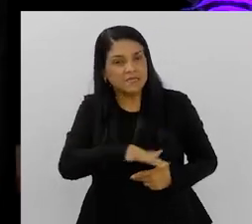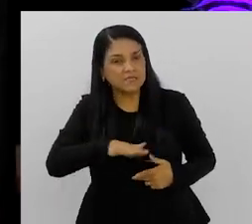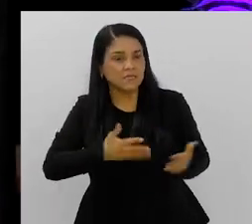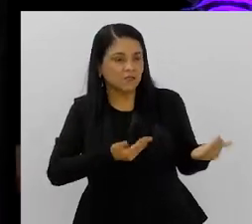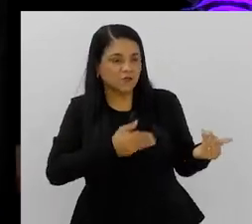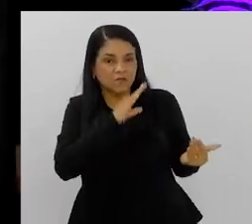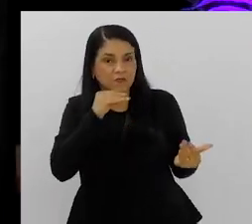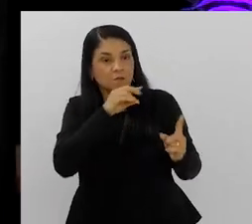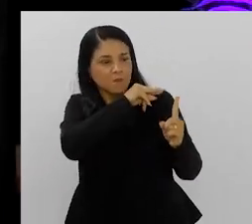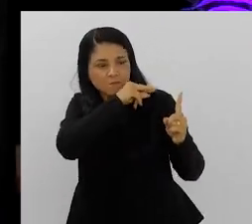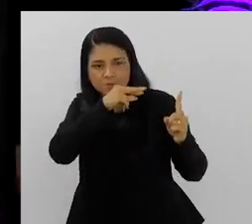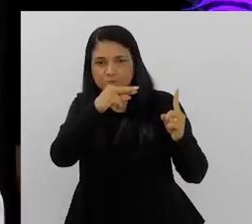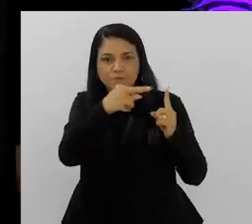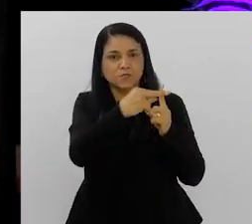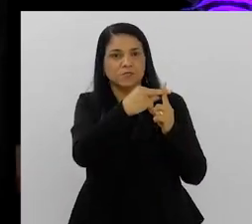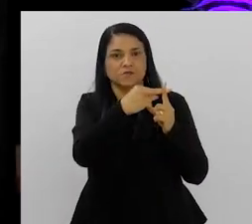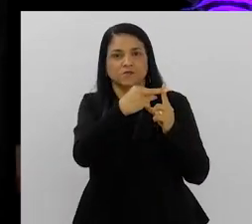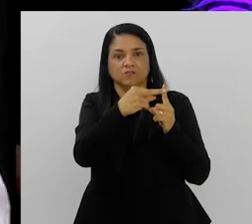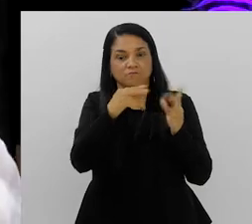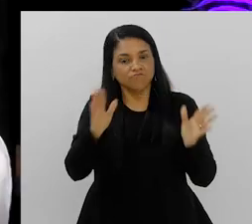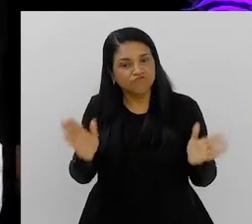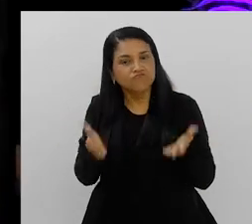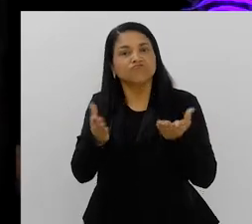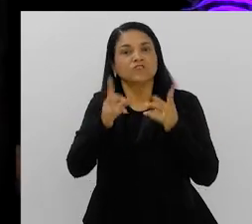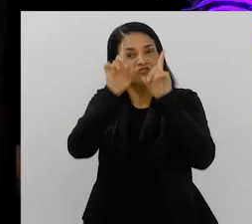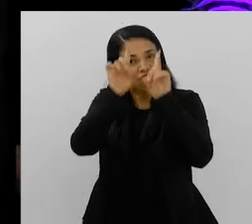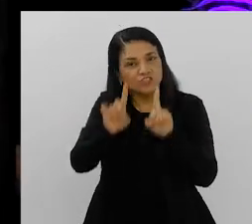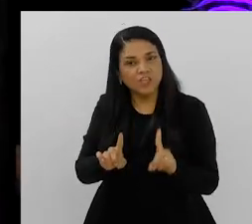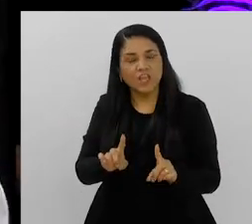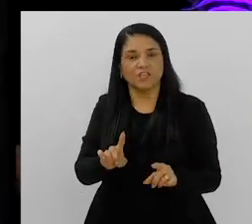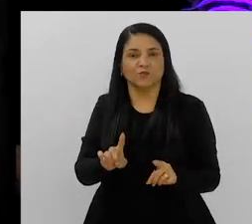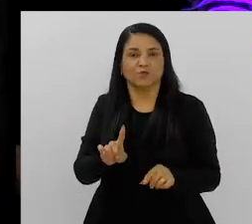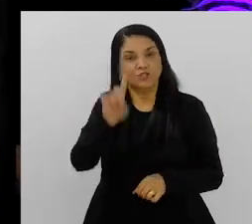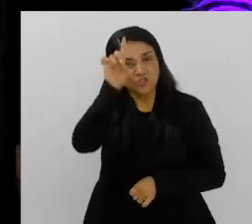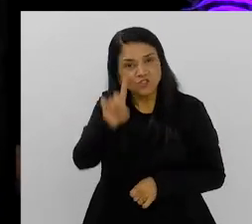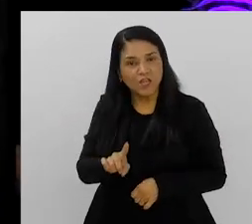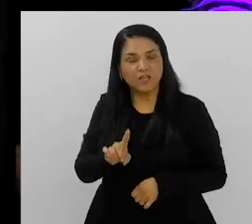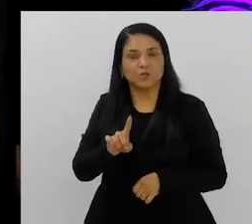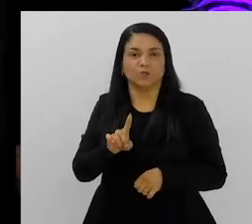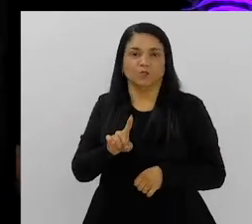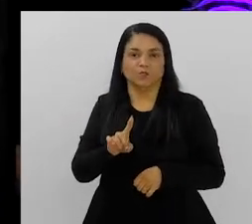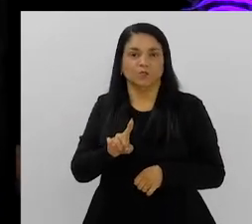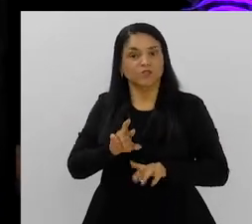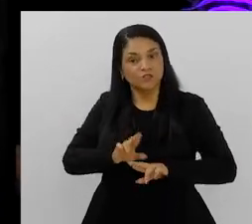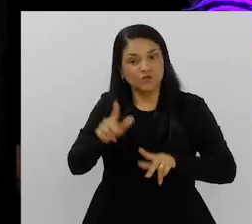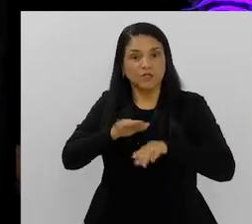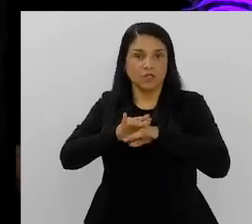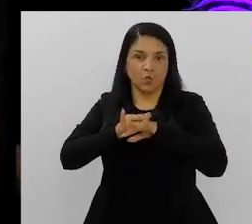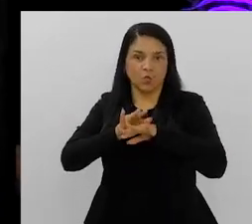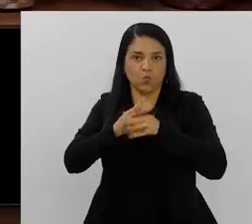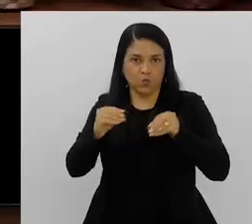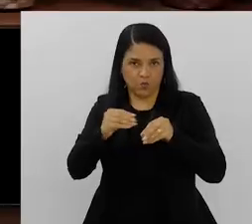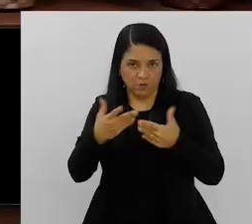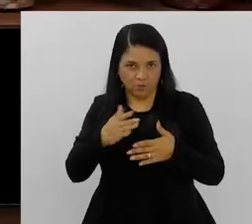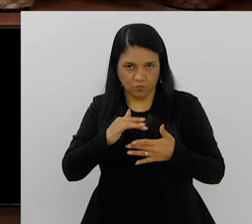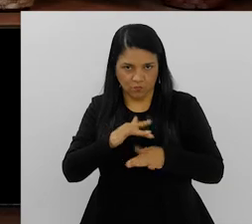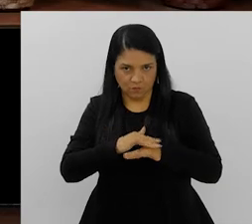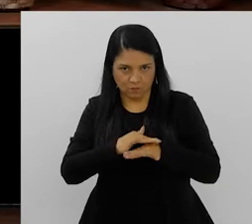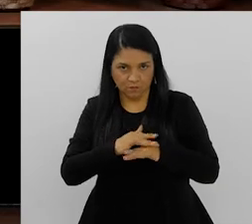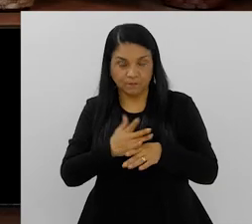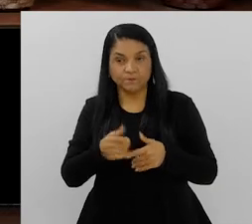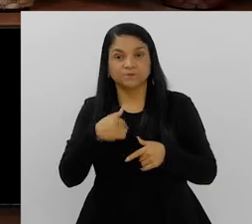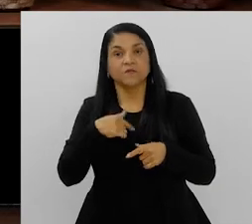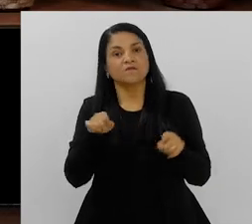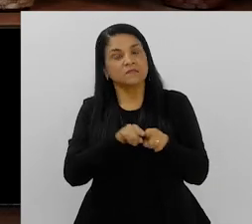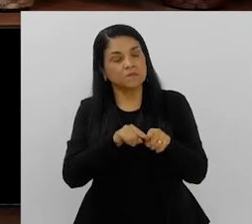de criança e adolescente, inclusive numa perspectiva promotora do direito e não só curativa das doenças. Bom, e aí você traz também